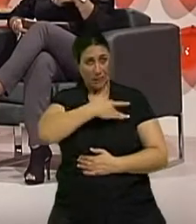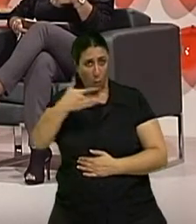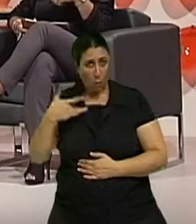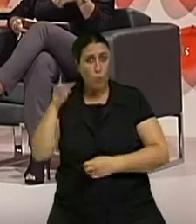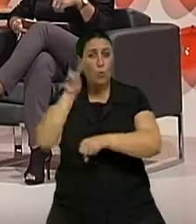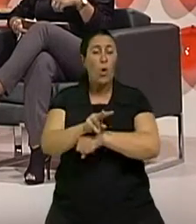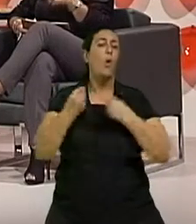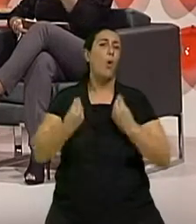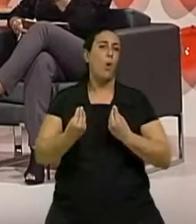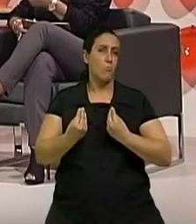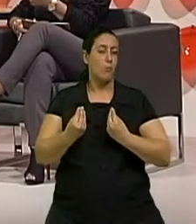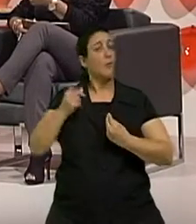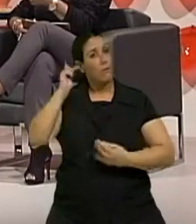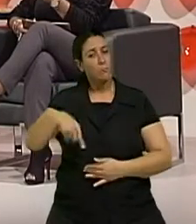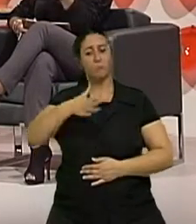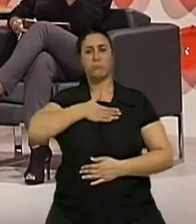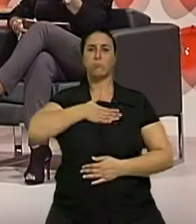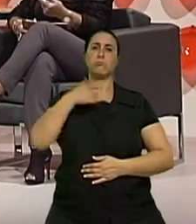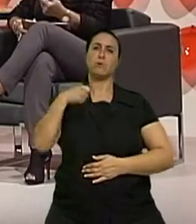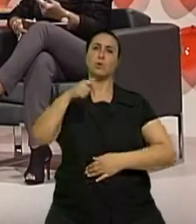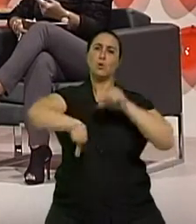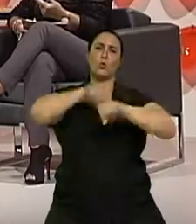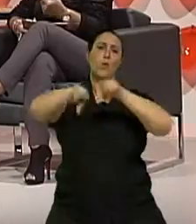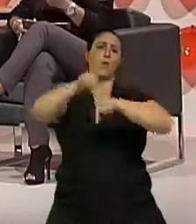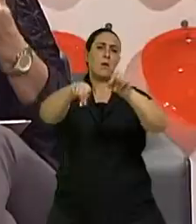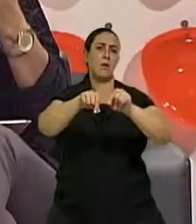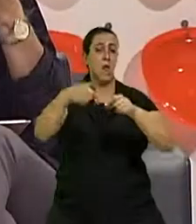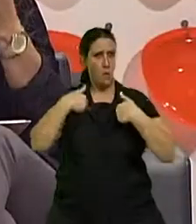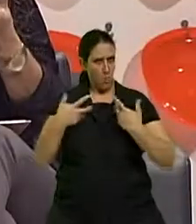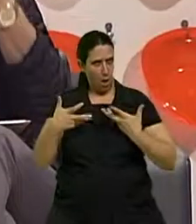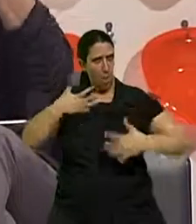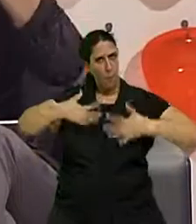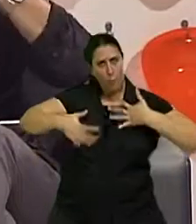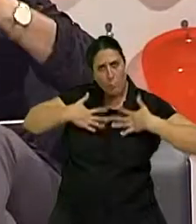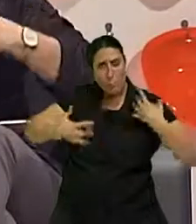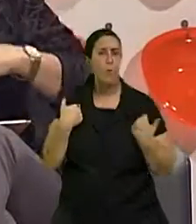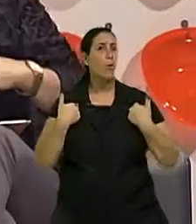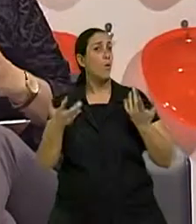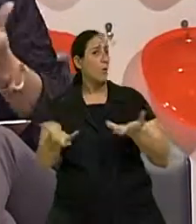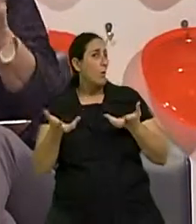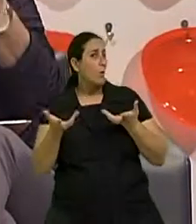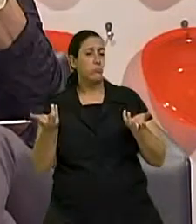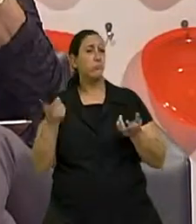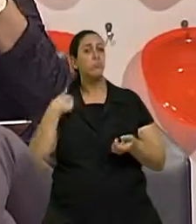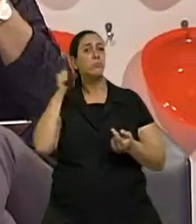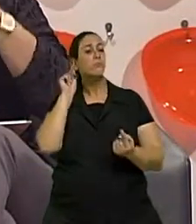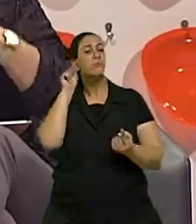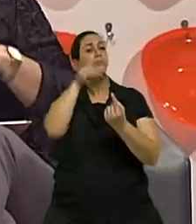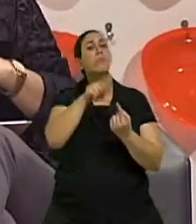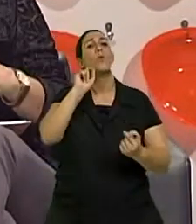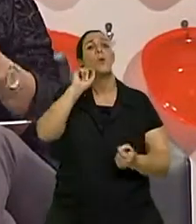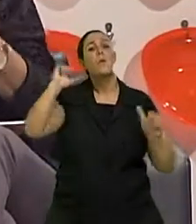eu quero para o meu corpo, o tamanho dele, se eu quero ele em movimento, o que eu estou botando realmente dentro